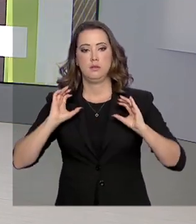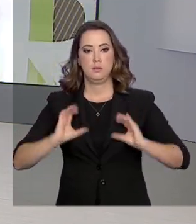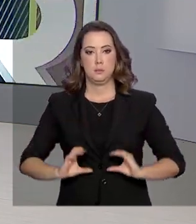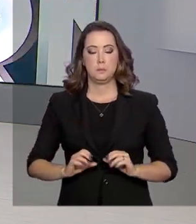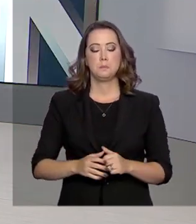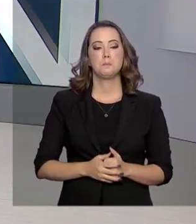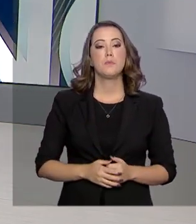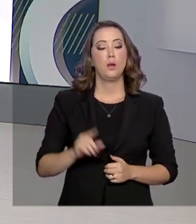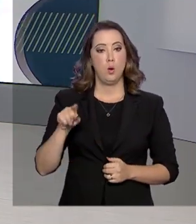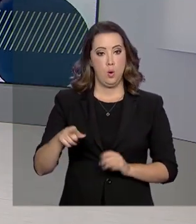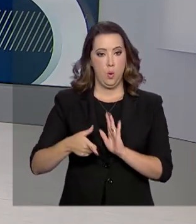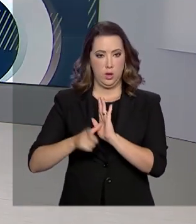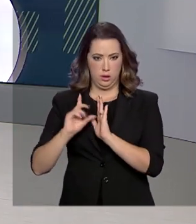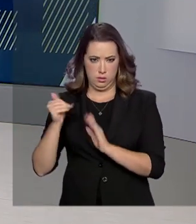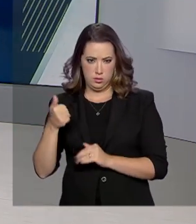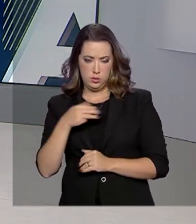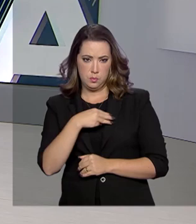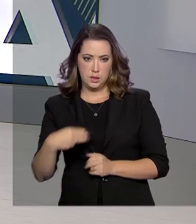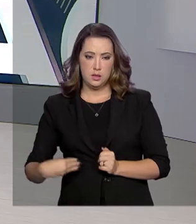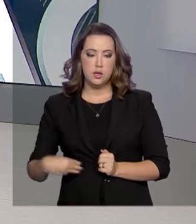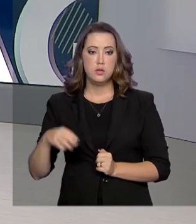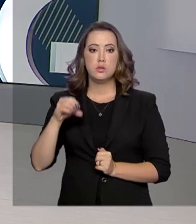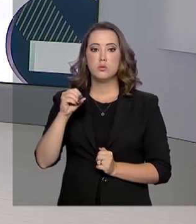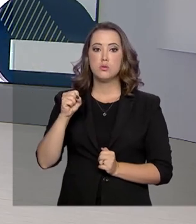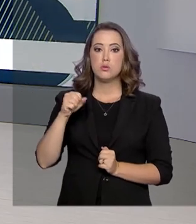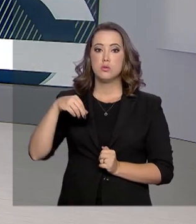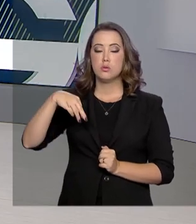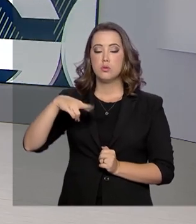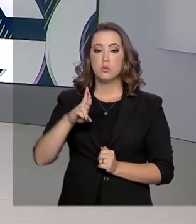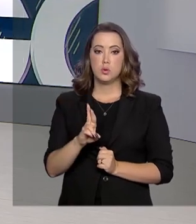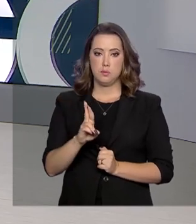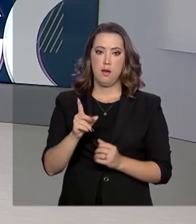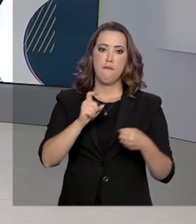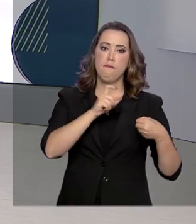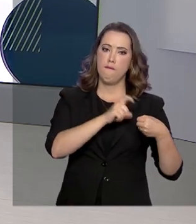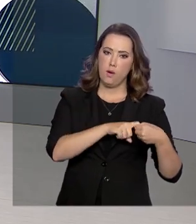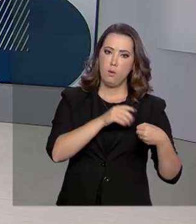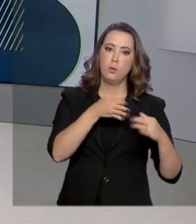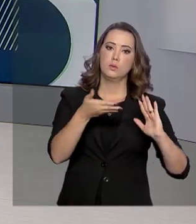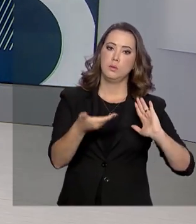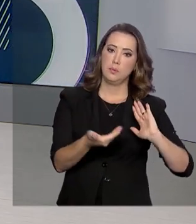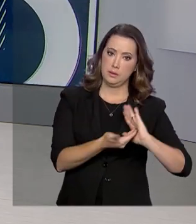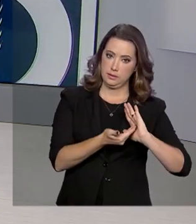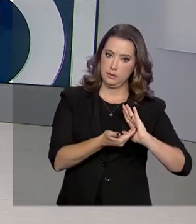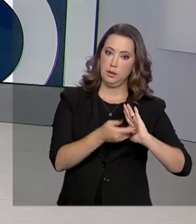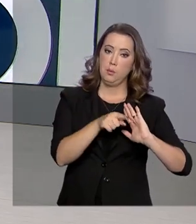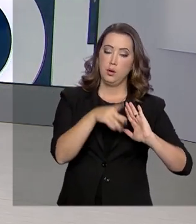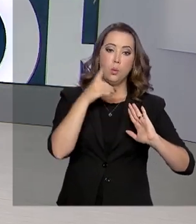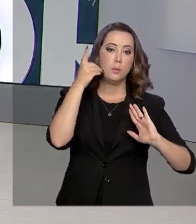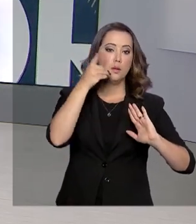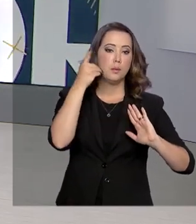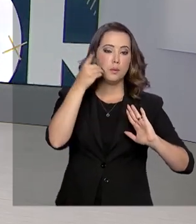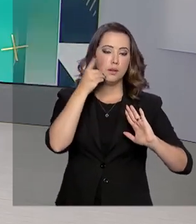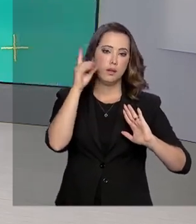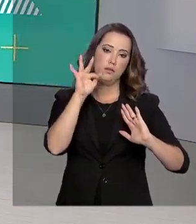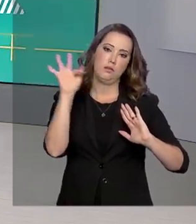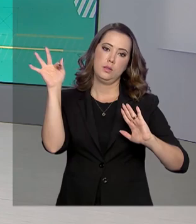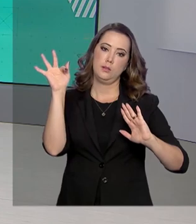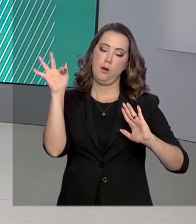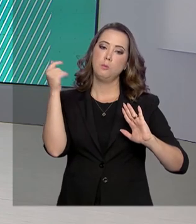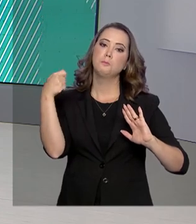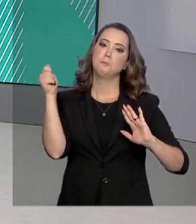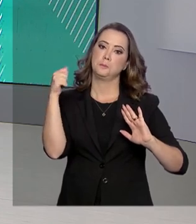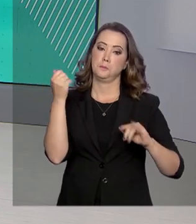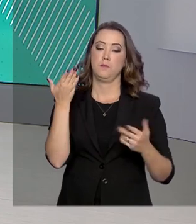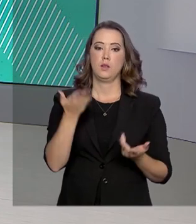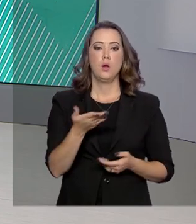Osmar Terra, retomará o mandato na Câmara como deputado pelo MDB do Rio Grande do Sul. Bolsonaro agradeceu o trabalho